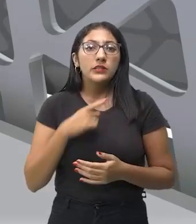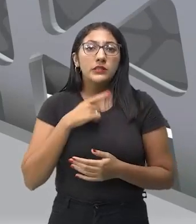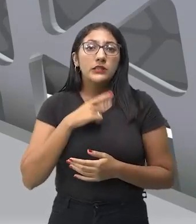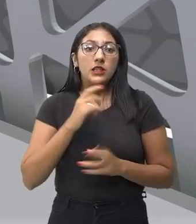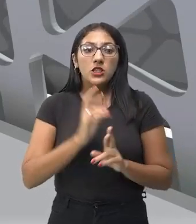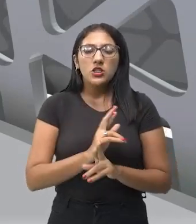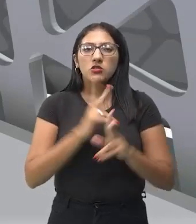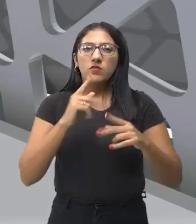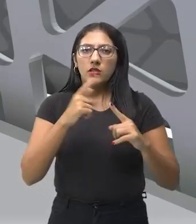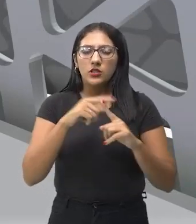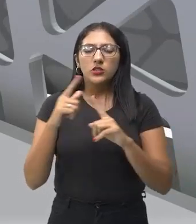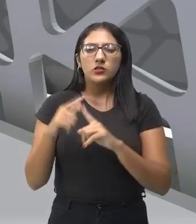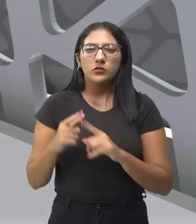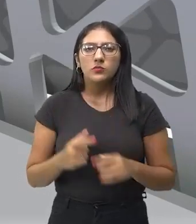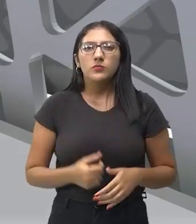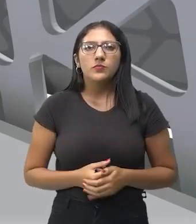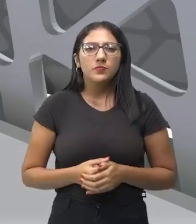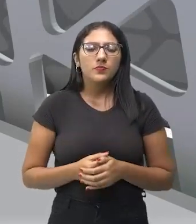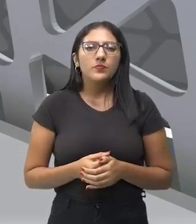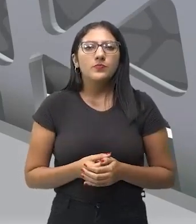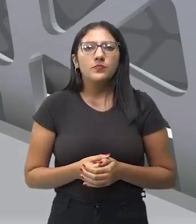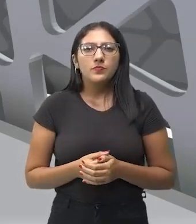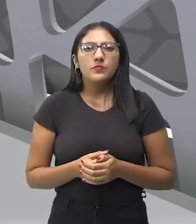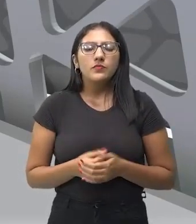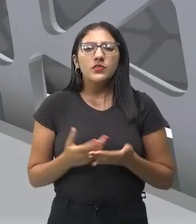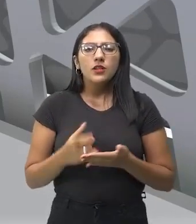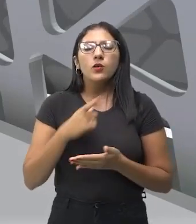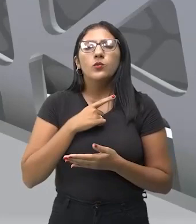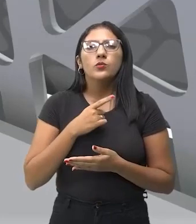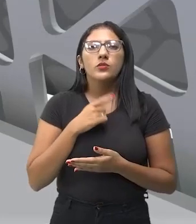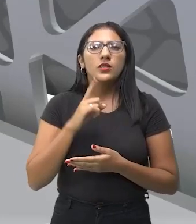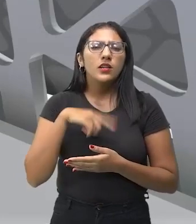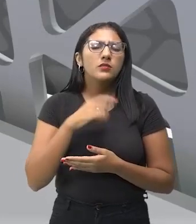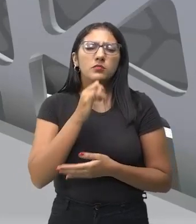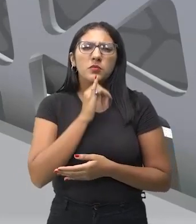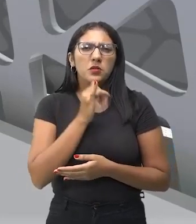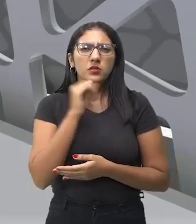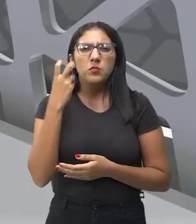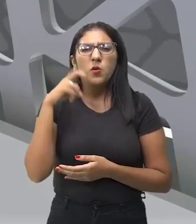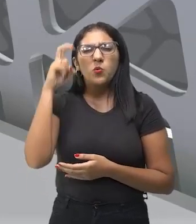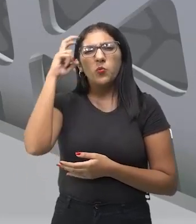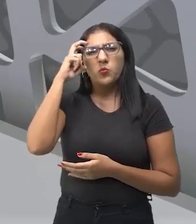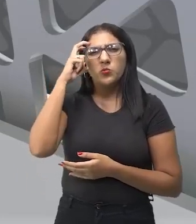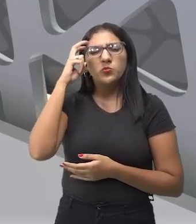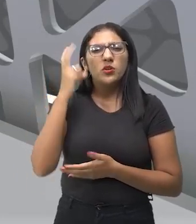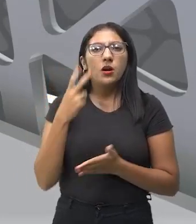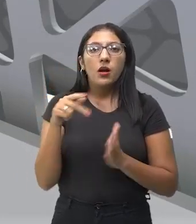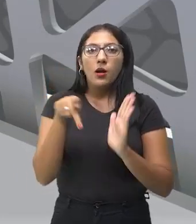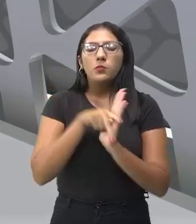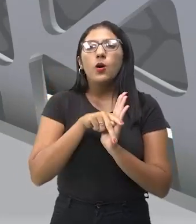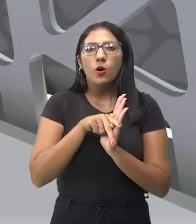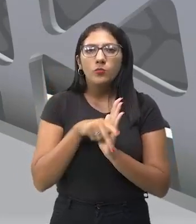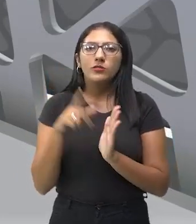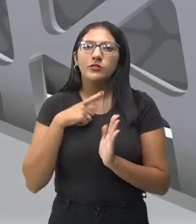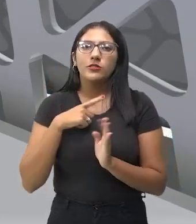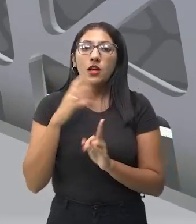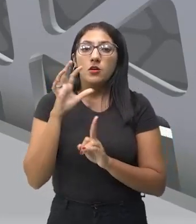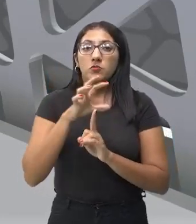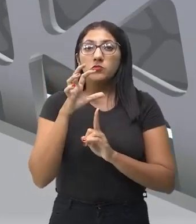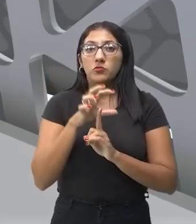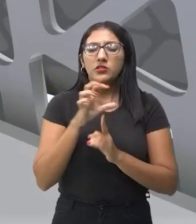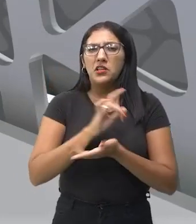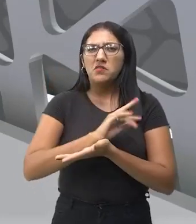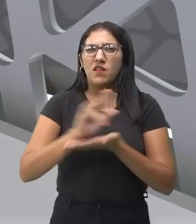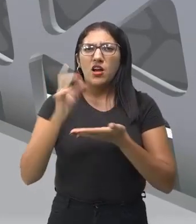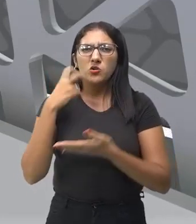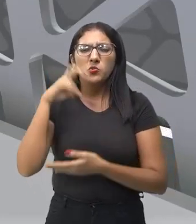tocados diferentemente. Então, existe essa, vamos dizer, a culturação, dessa questão da influência da